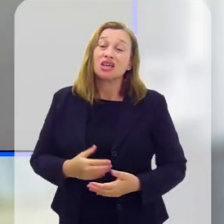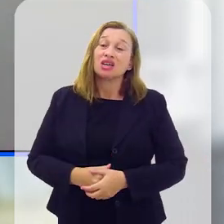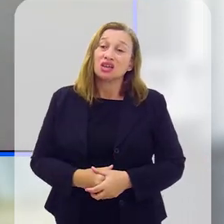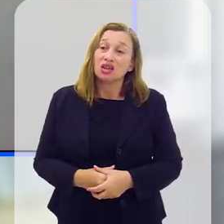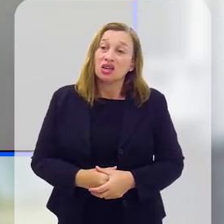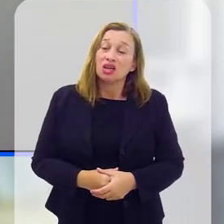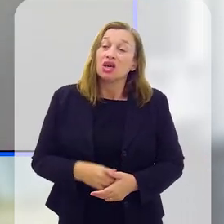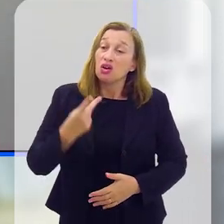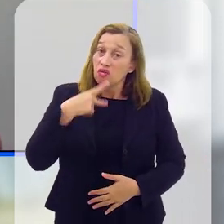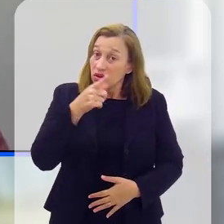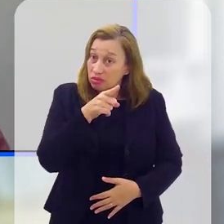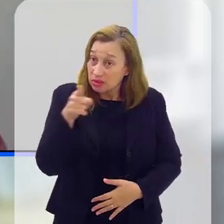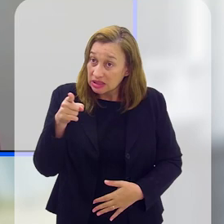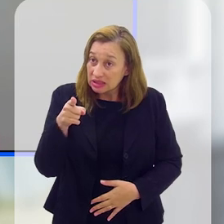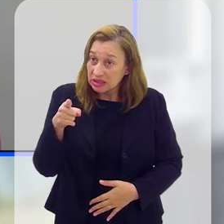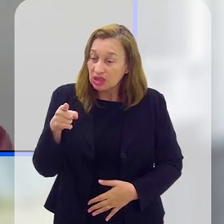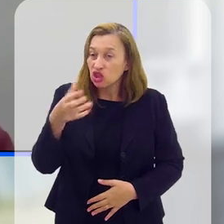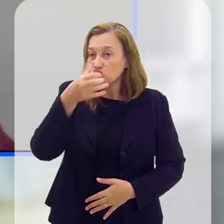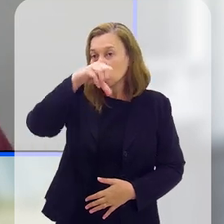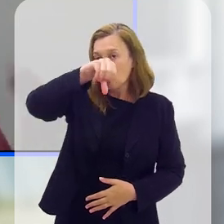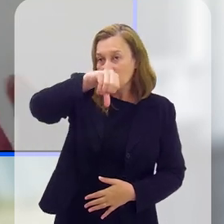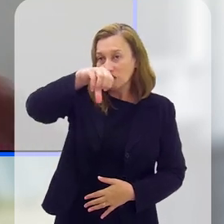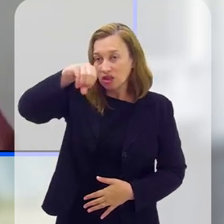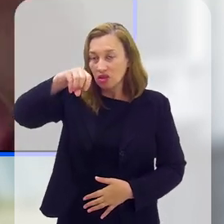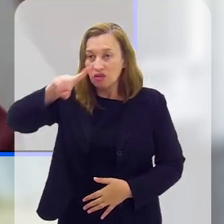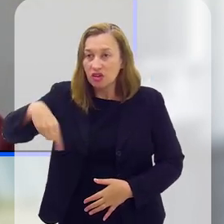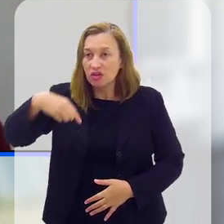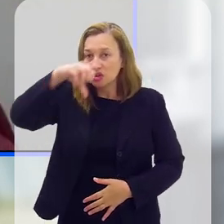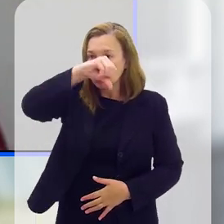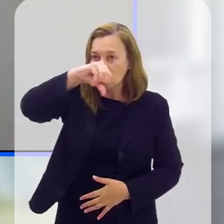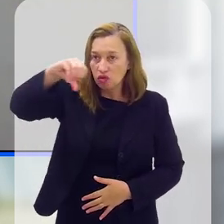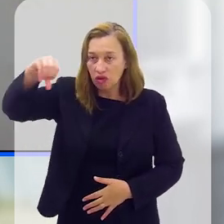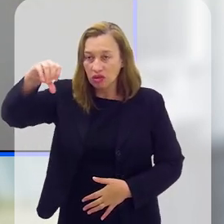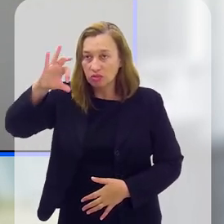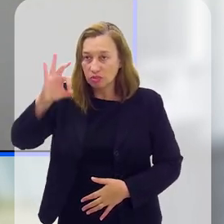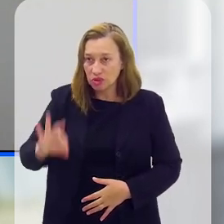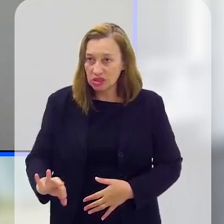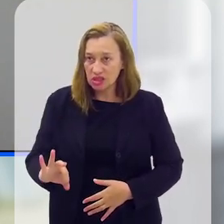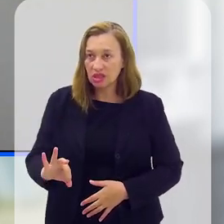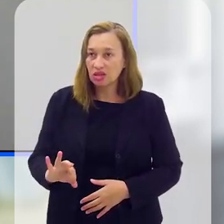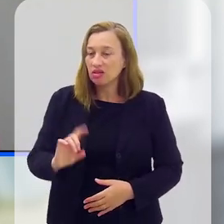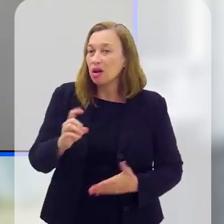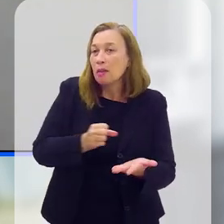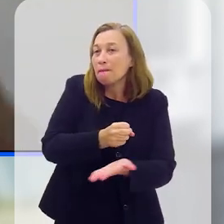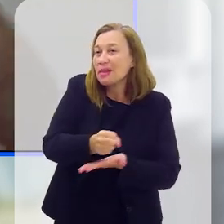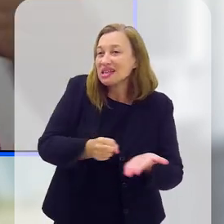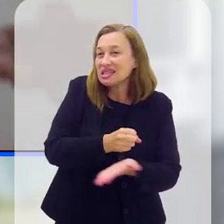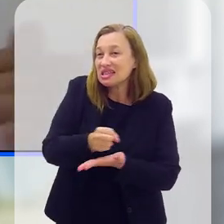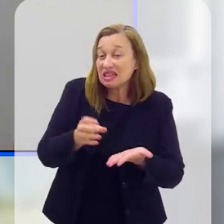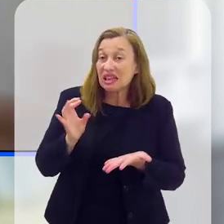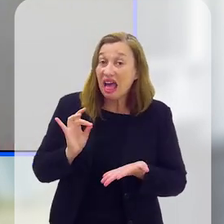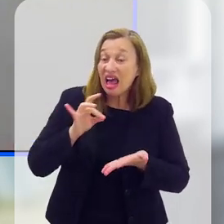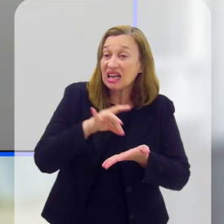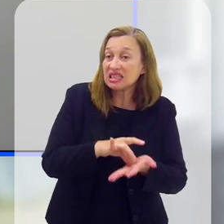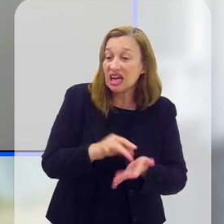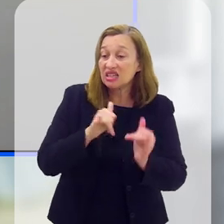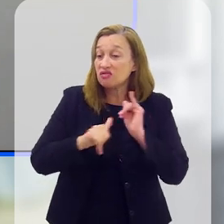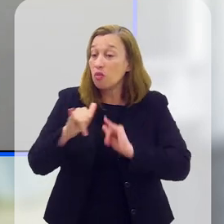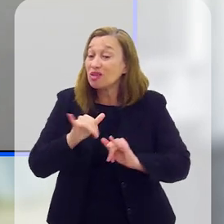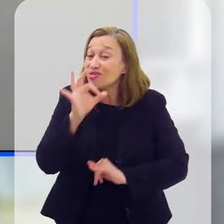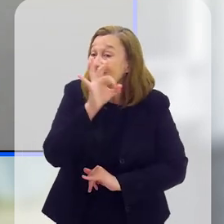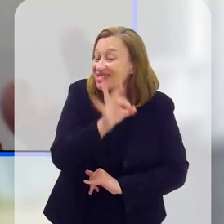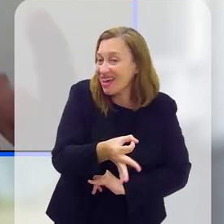de enlutados após o suicídio, eu diria pra você que 99,9% não estão baseadas em dados de